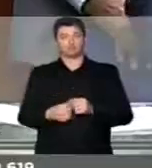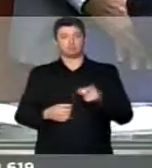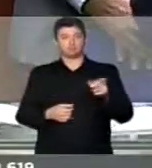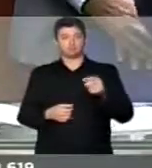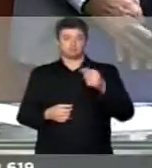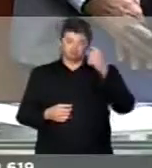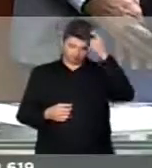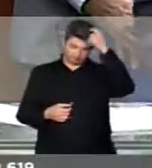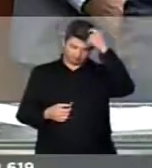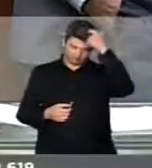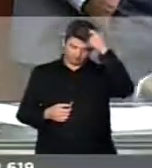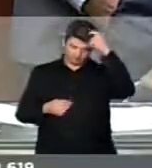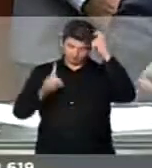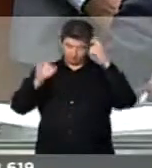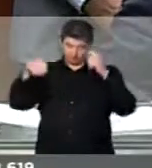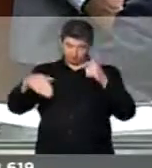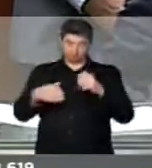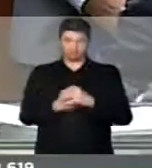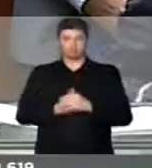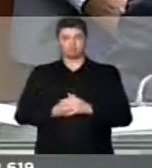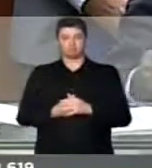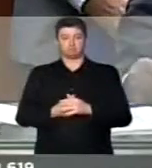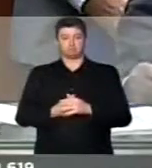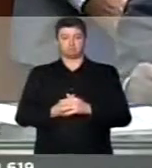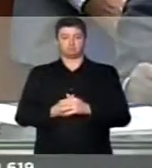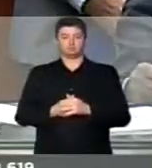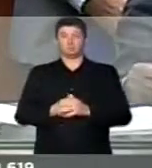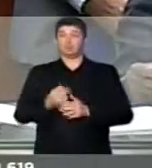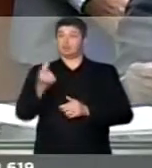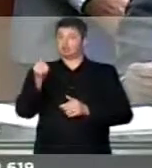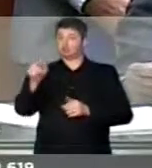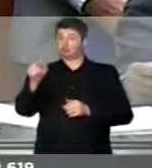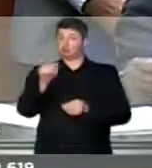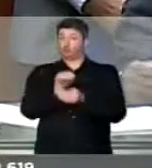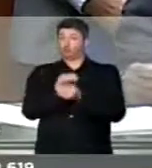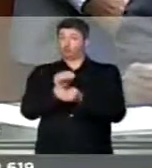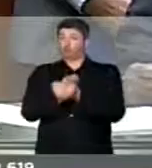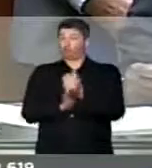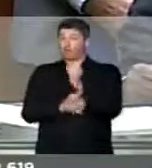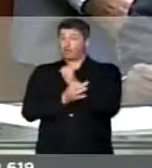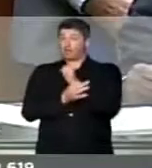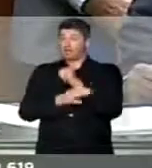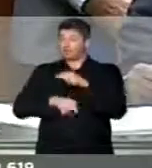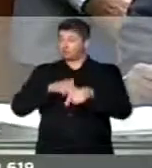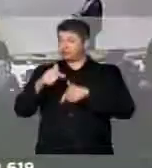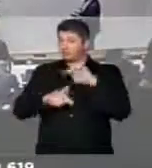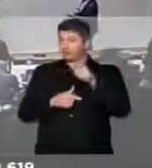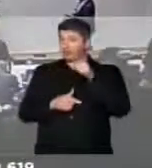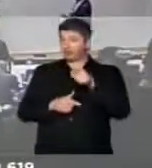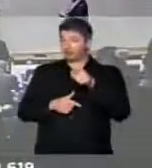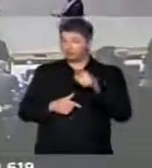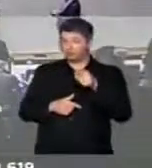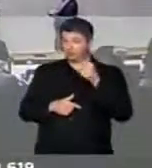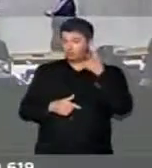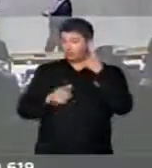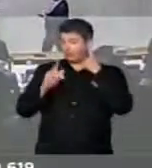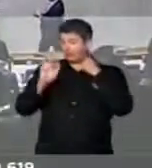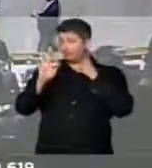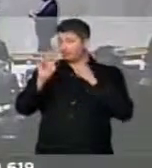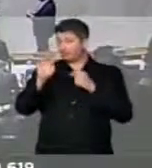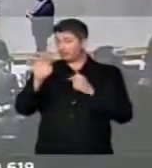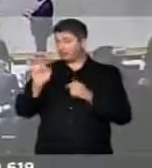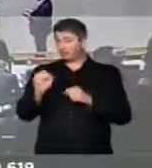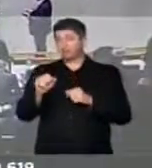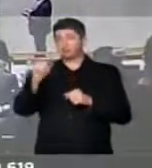Sim, Democratas, esse é o dinheiro do fundo de garantia do trabalhador, um governo que já